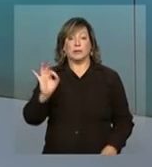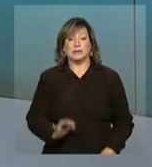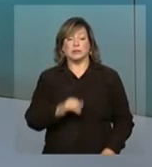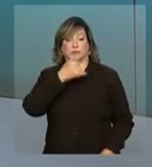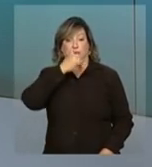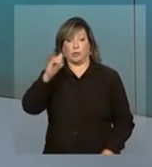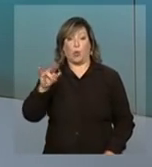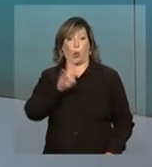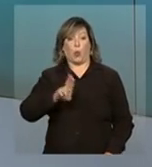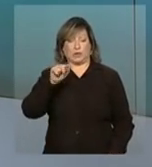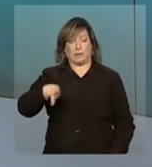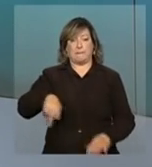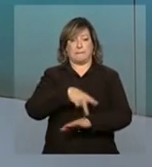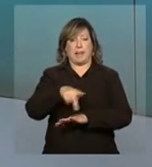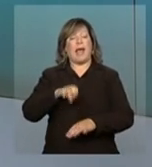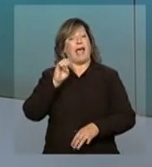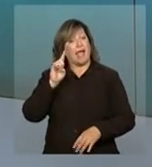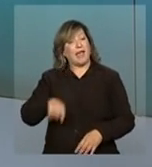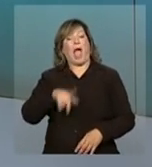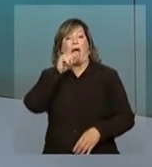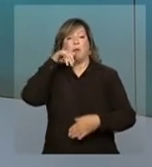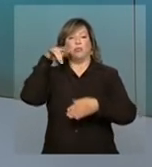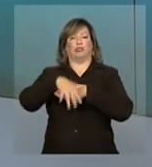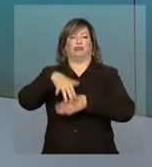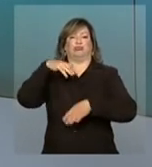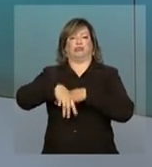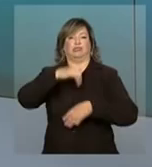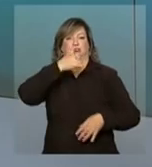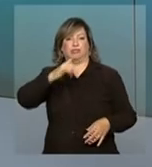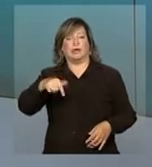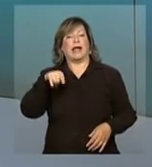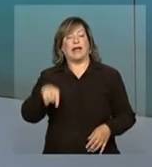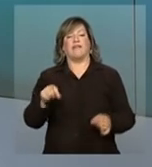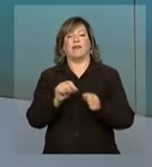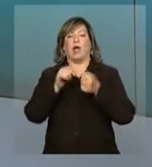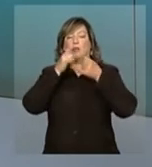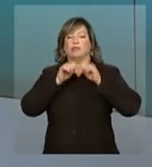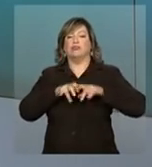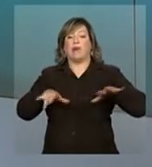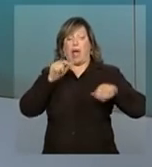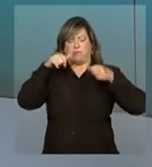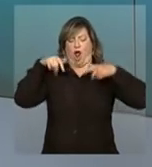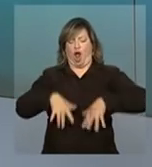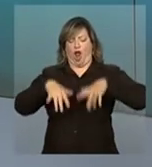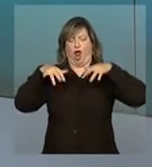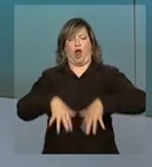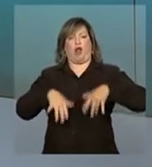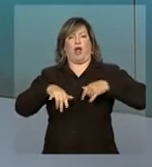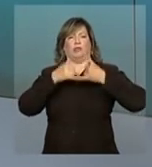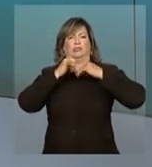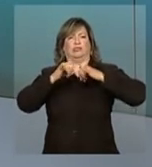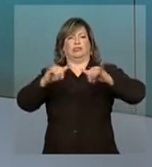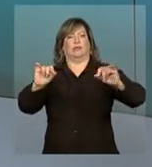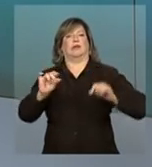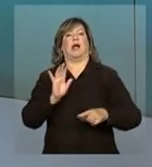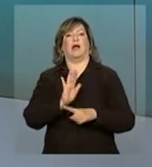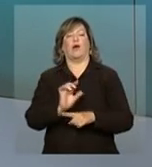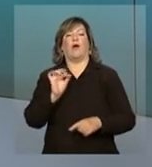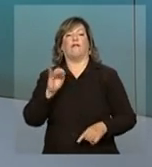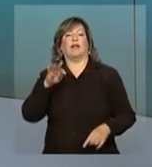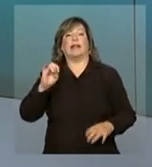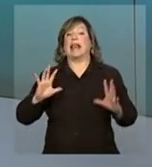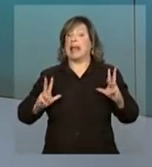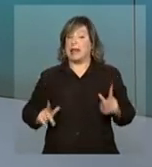consumida no país vem das hidrelétricas. Elas produzem eletricidade a partir da água, uma das chamadas fontes limpas.